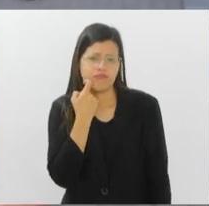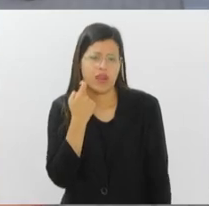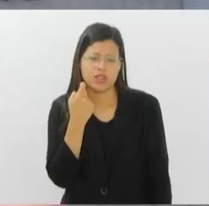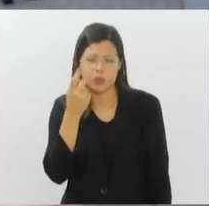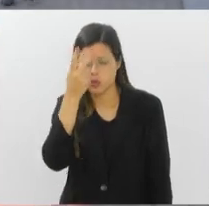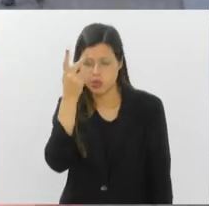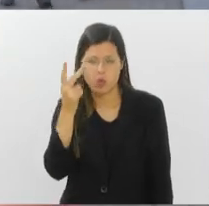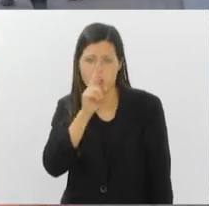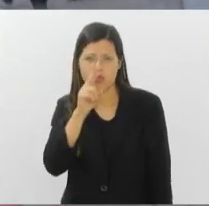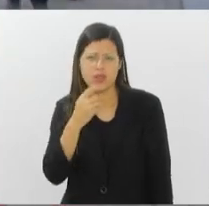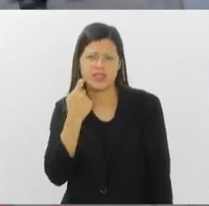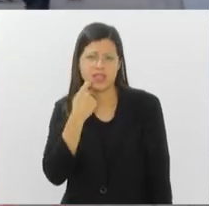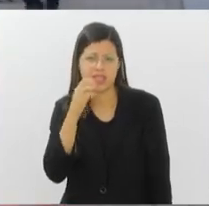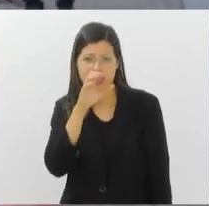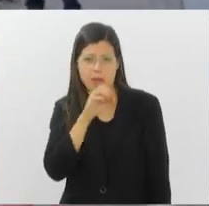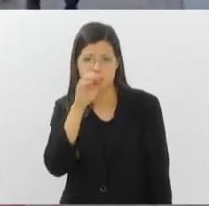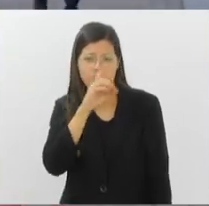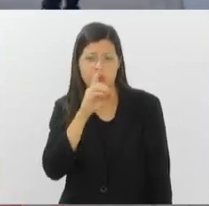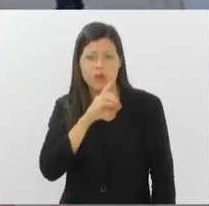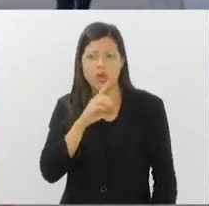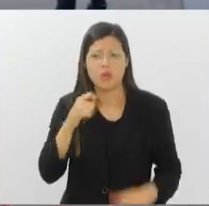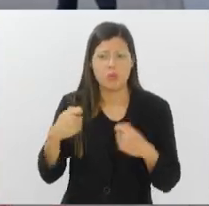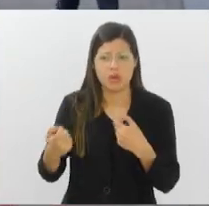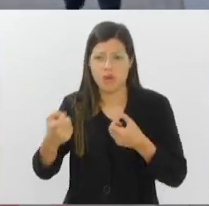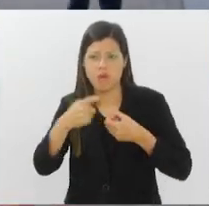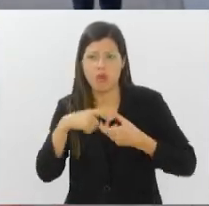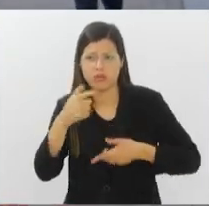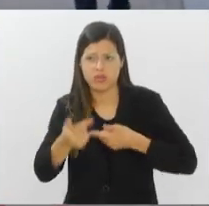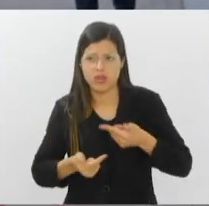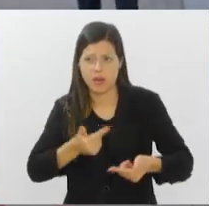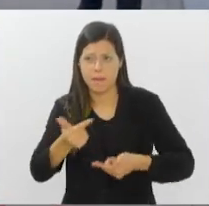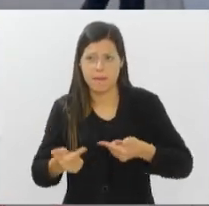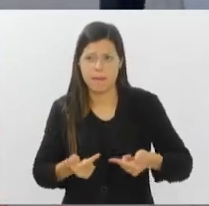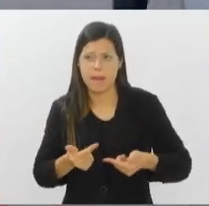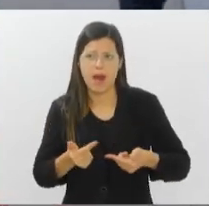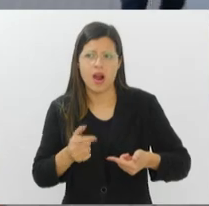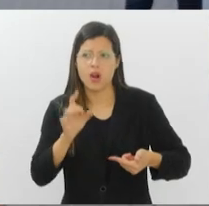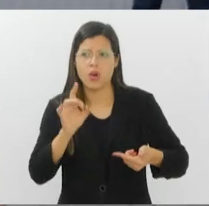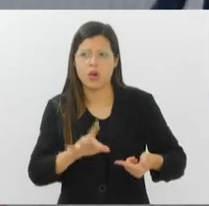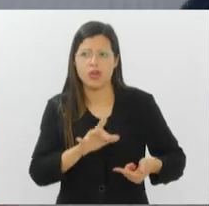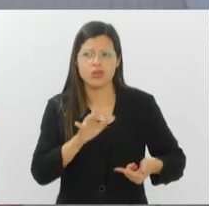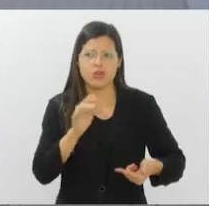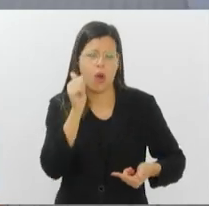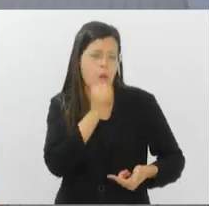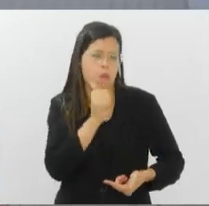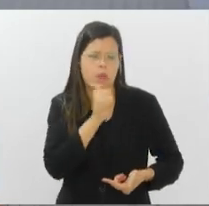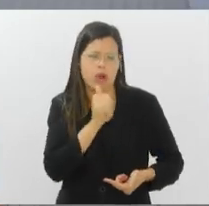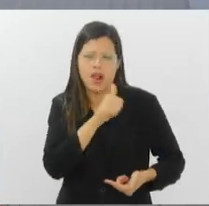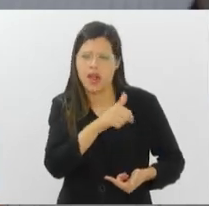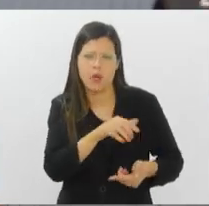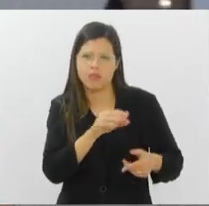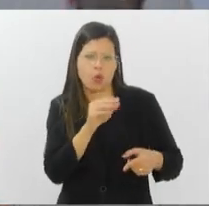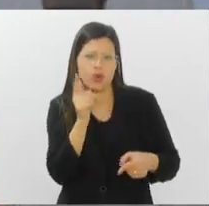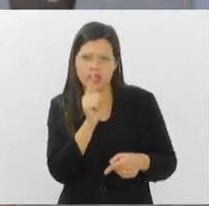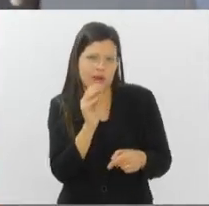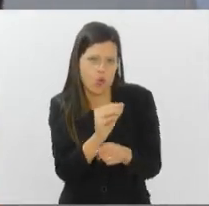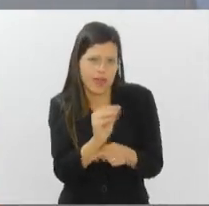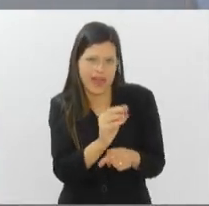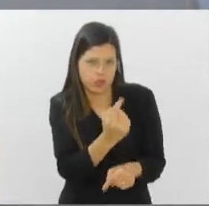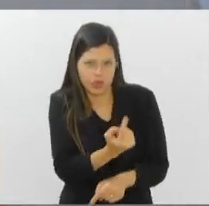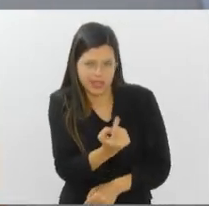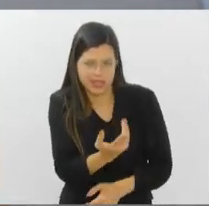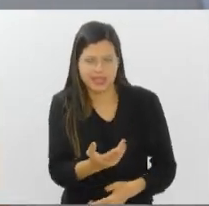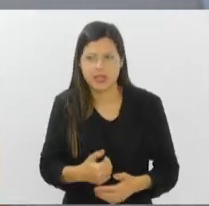suficiente, não precisa, pode voltar ao trabalho. E está tudo certo, vamos atribuir tudo isso à mulher. Também tem essa situação. Isso eu